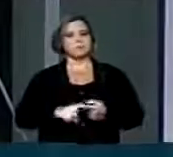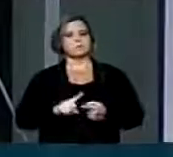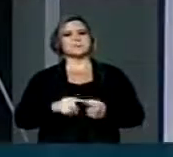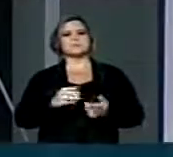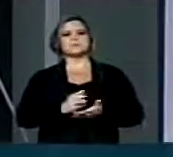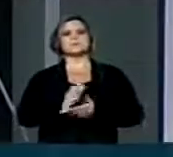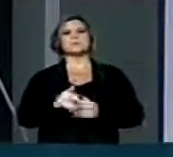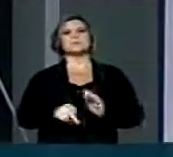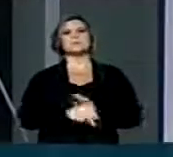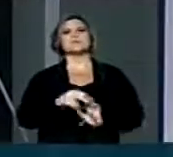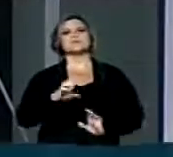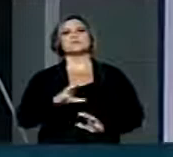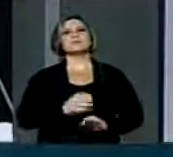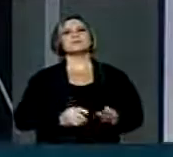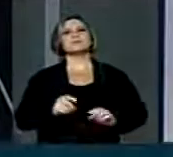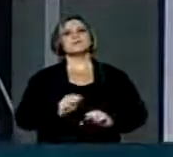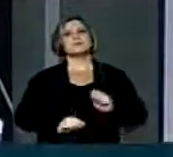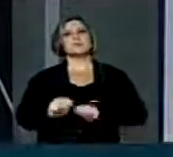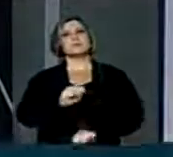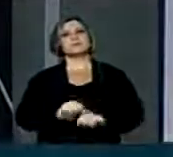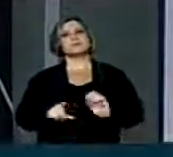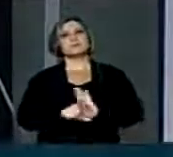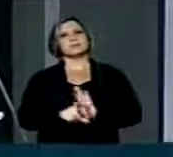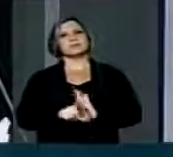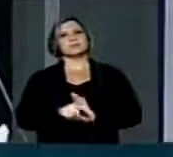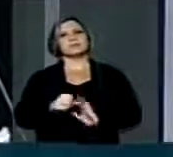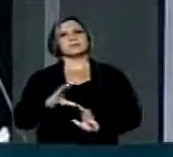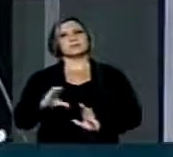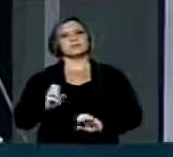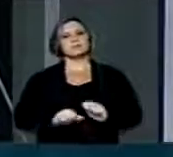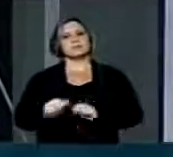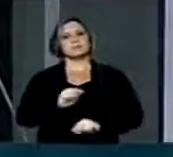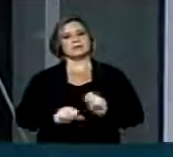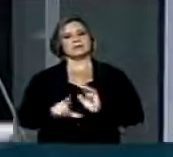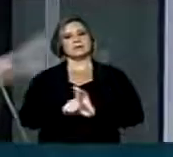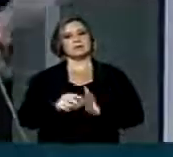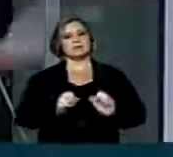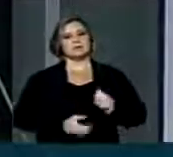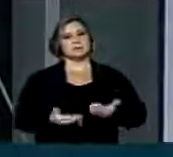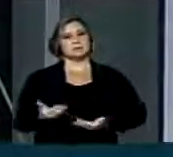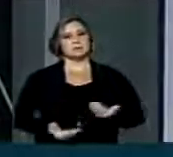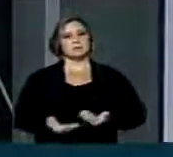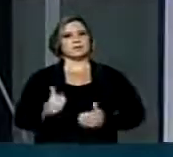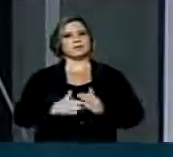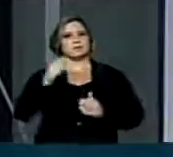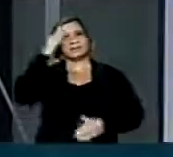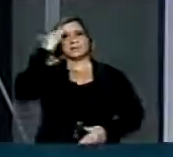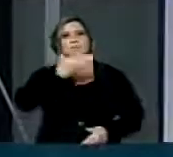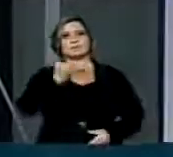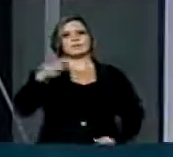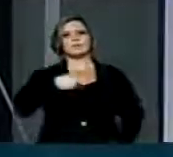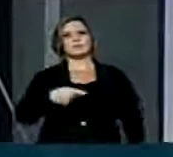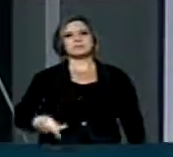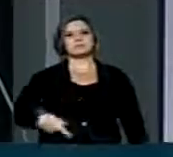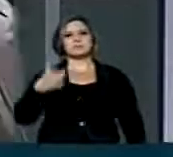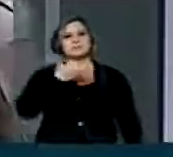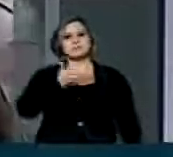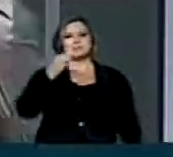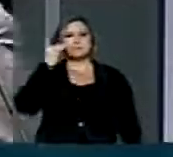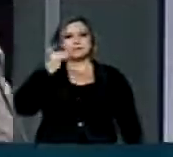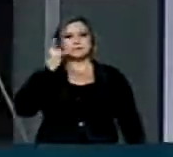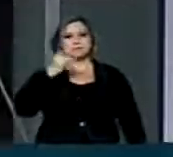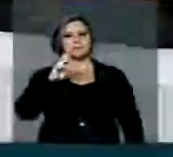regulamentação das trabalhadoras domésticas. Muito obrigada, senhor presidente. Muito obrigada, deputado.